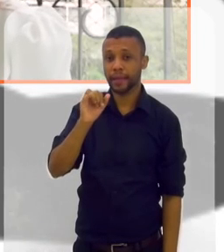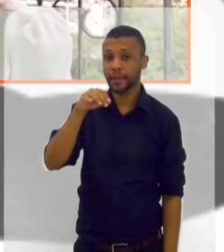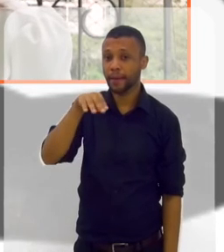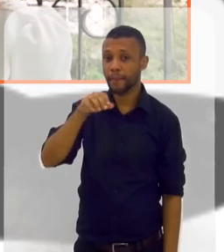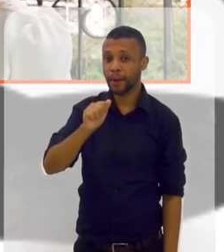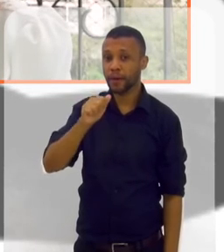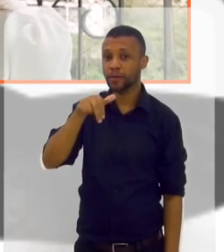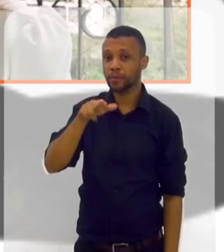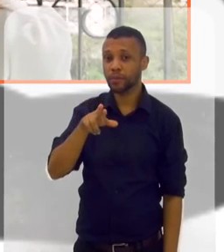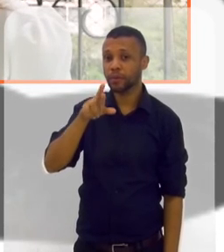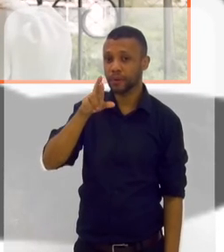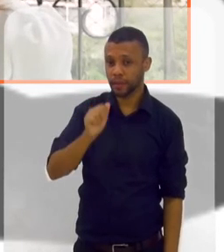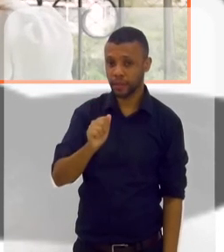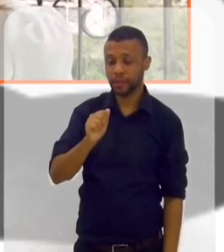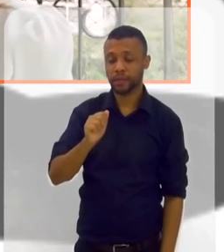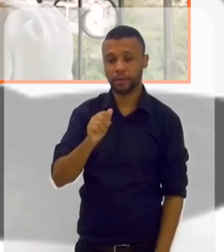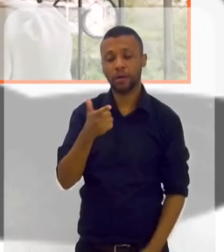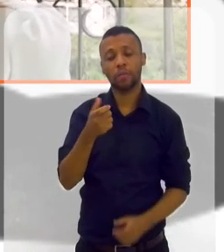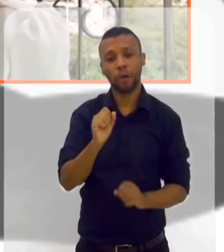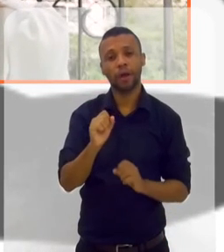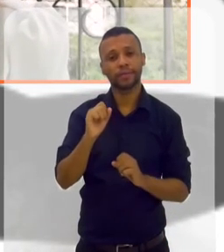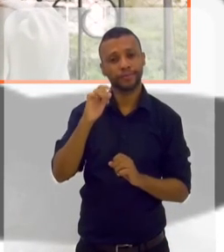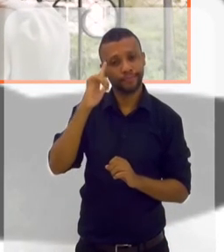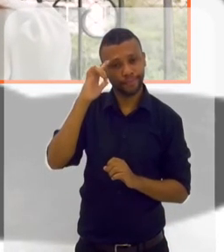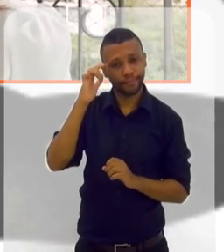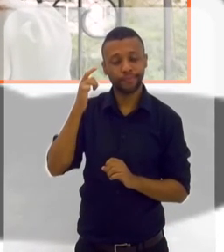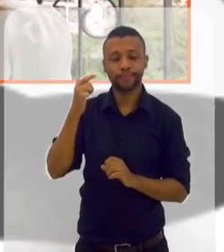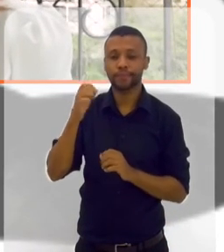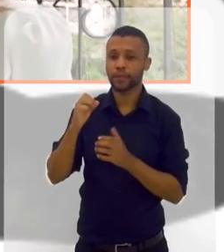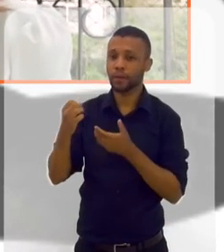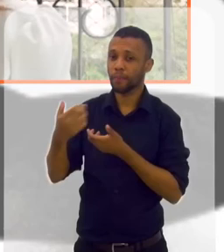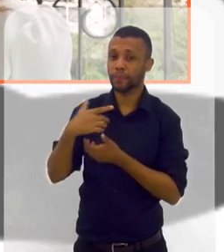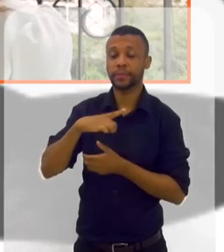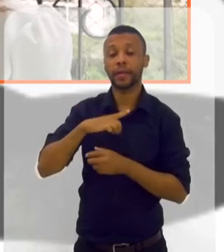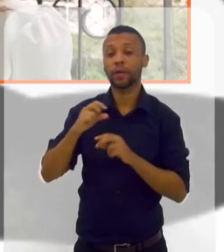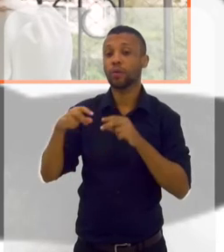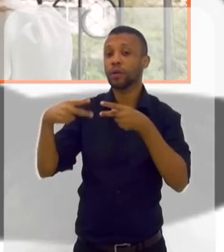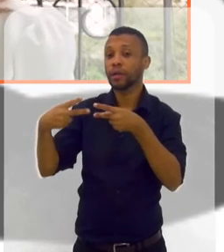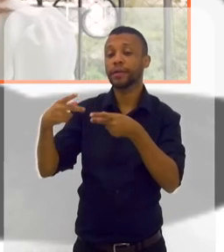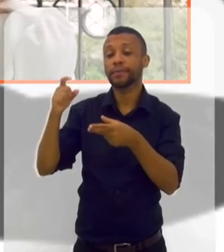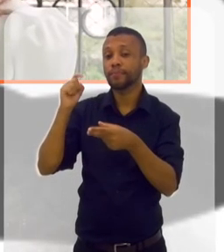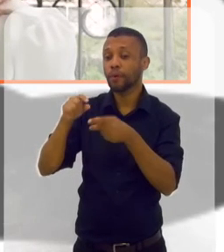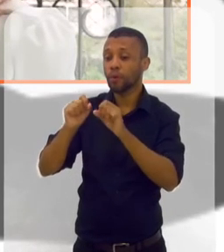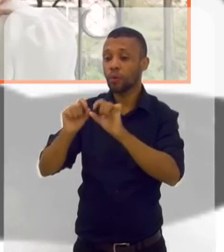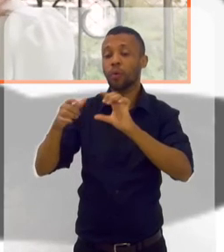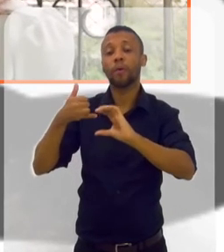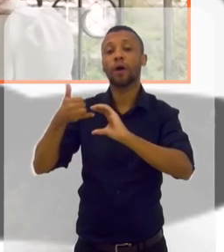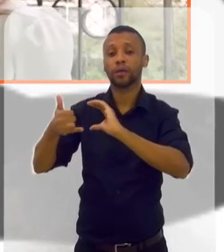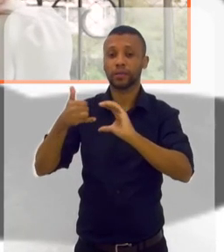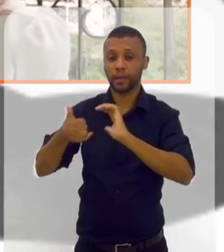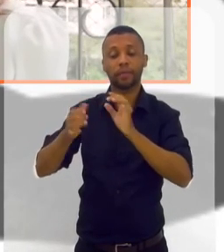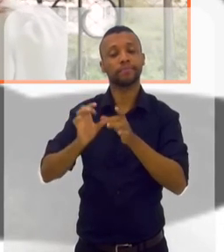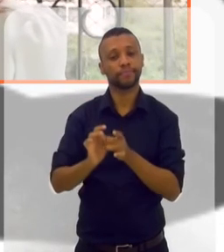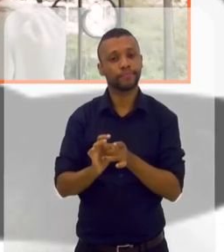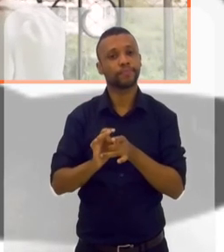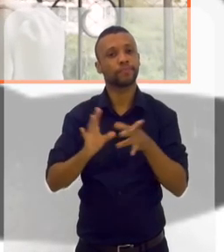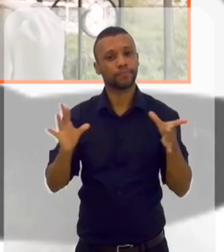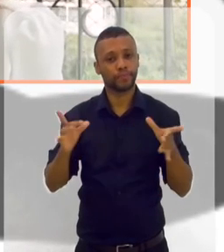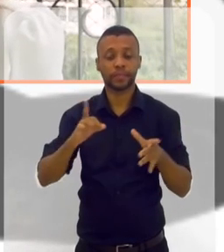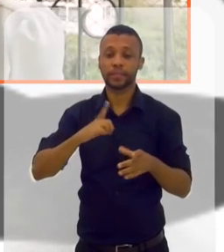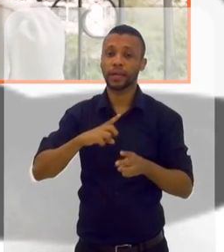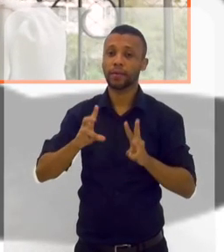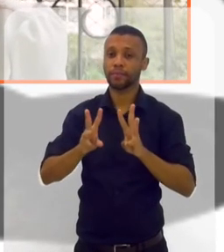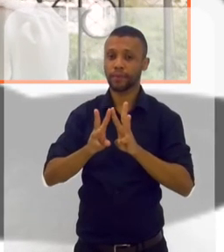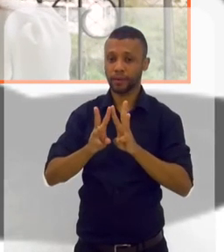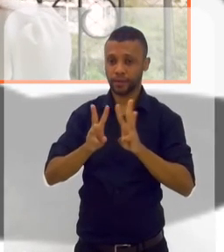-E, imamuracomy, tá? Pode me chamar lá, lá tem um link para meu WhatsApp, eu estou totalmente à disposição. A minha,